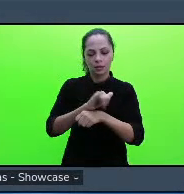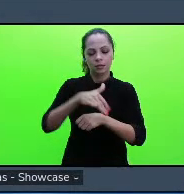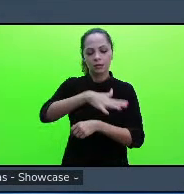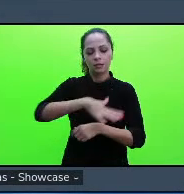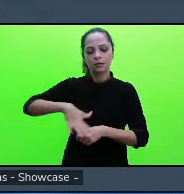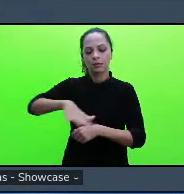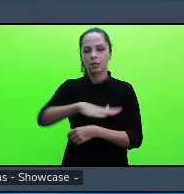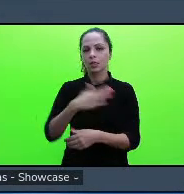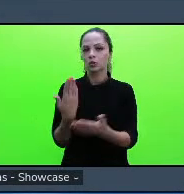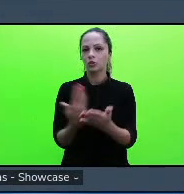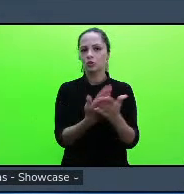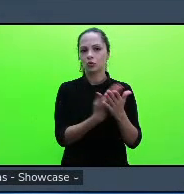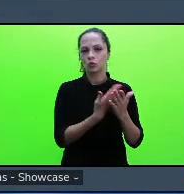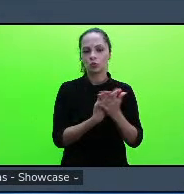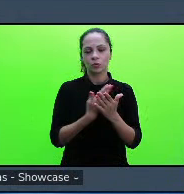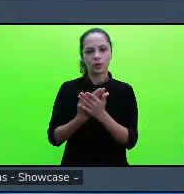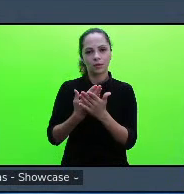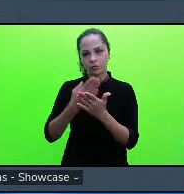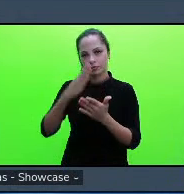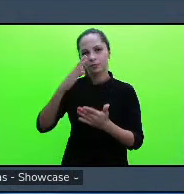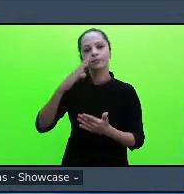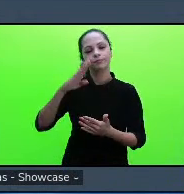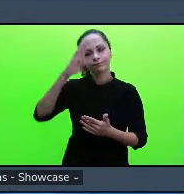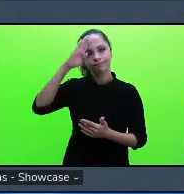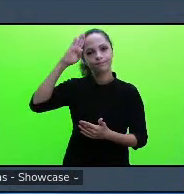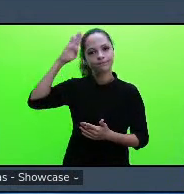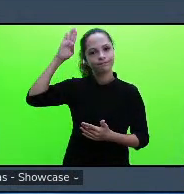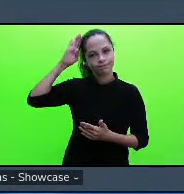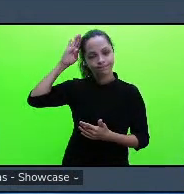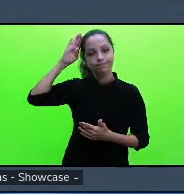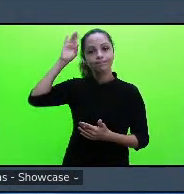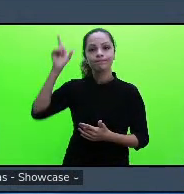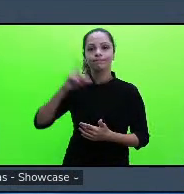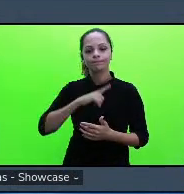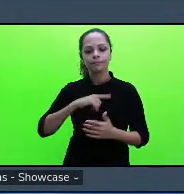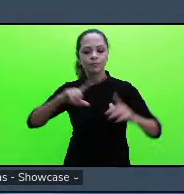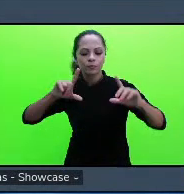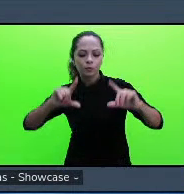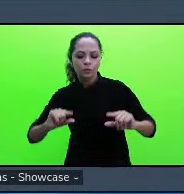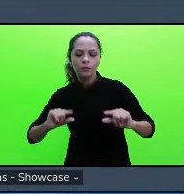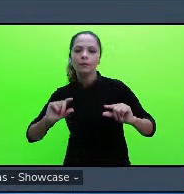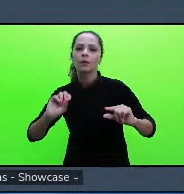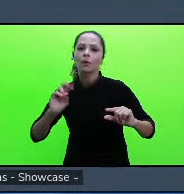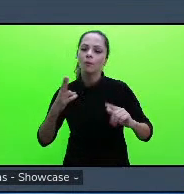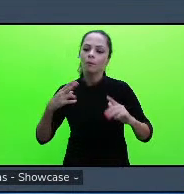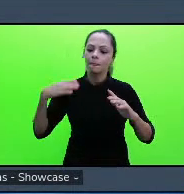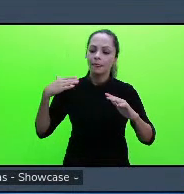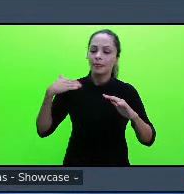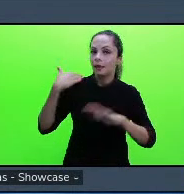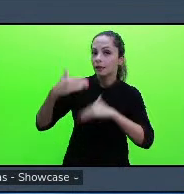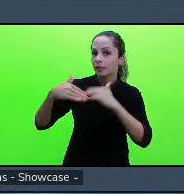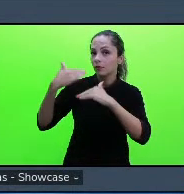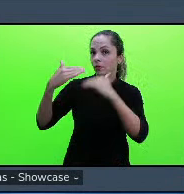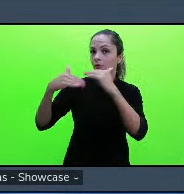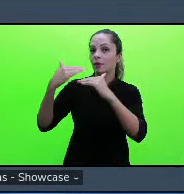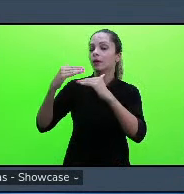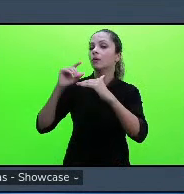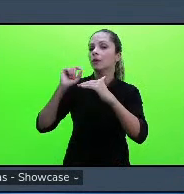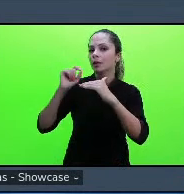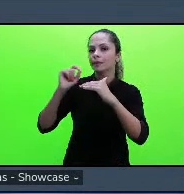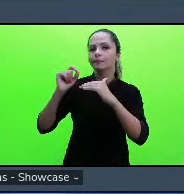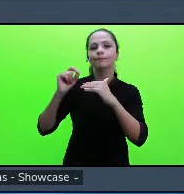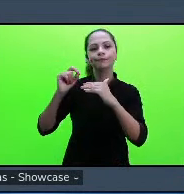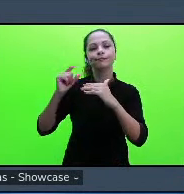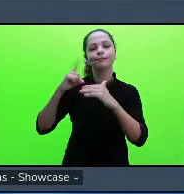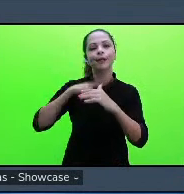fim de diminuir e desenvolver aqueles transtornos mentais nessa população e também